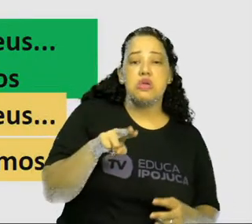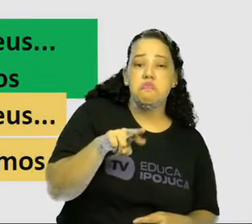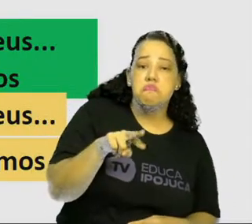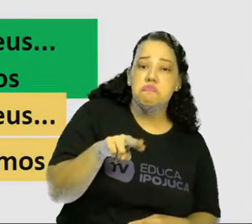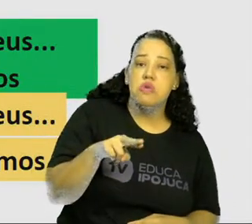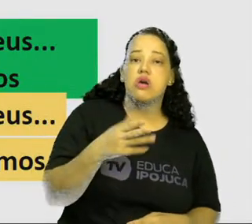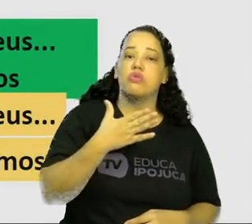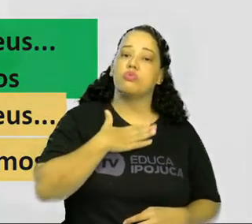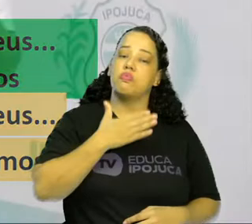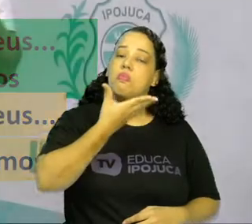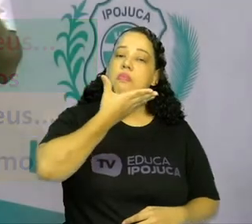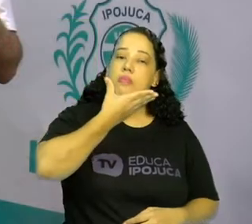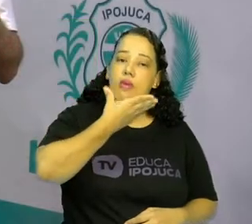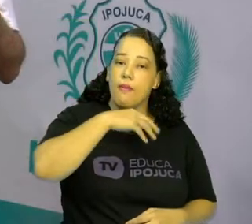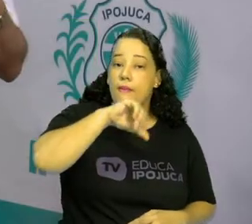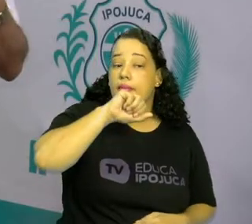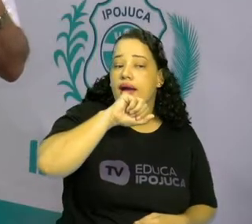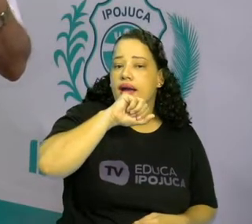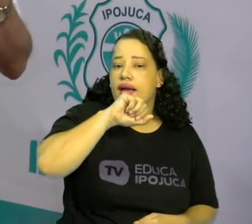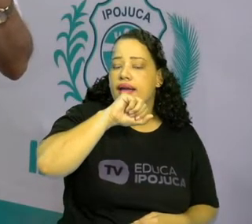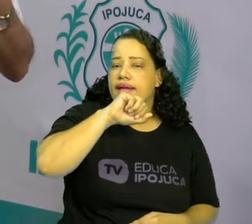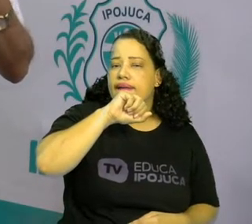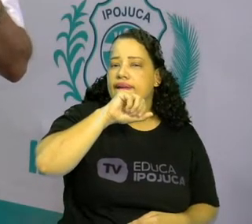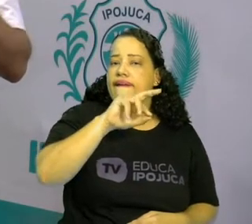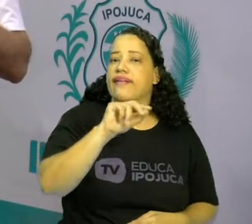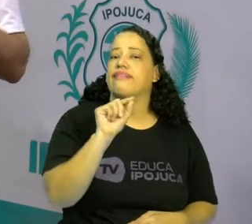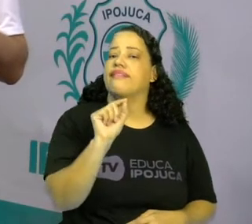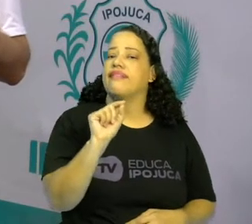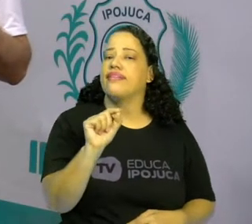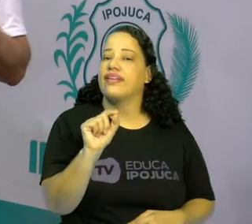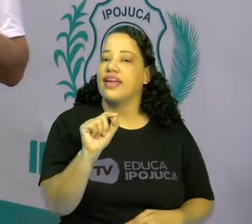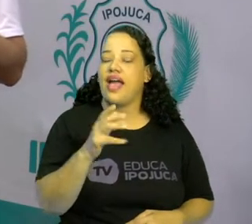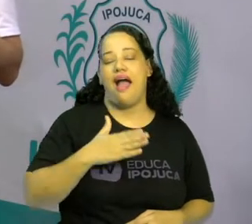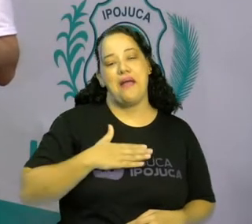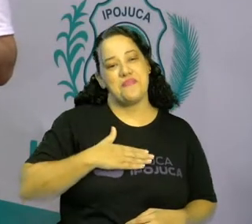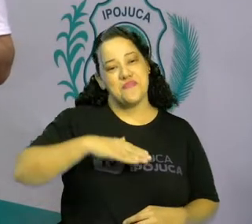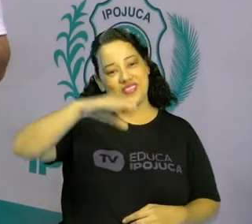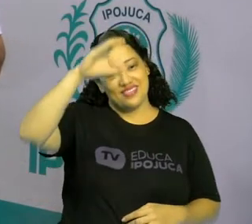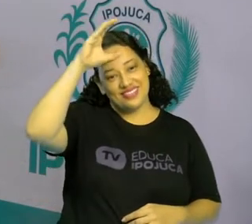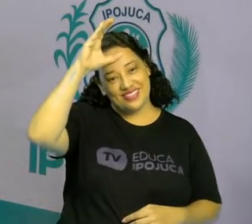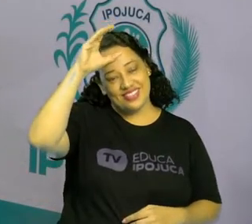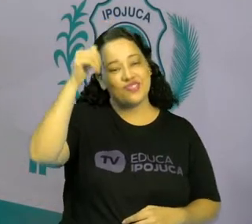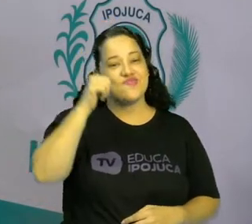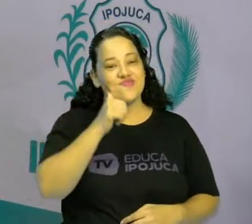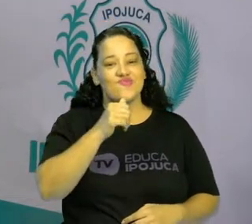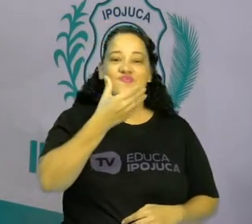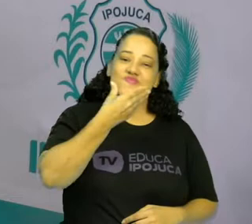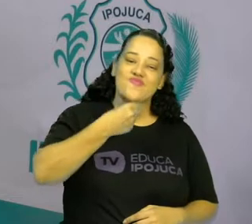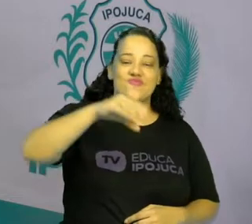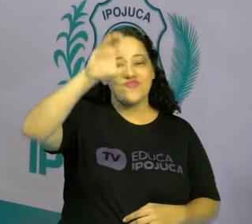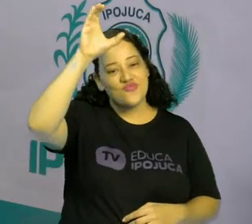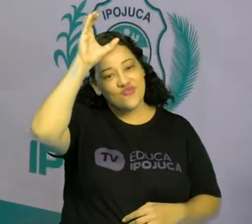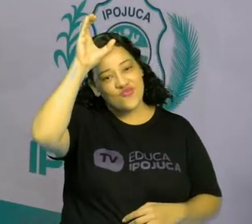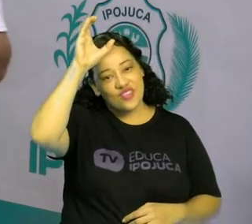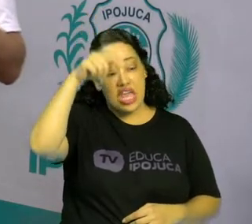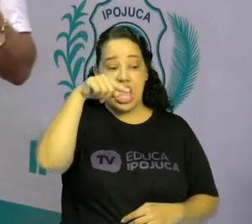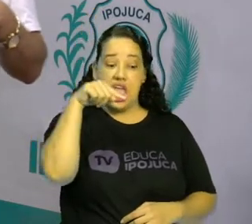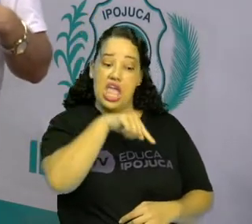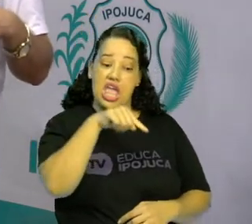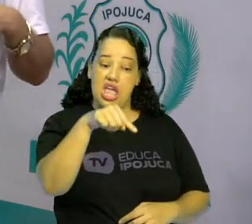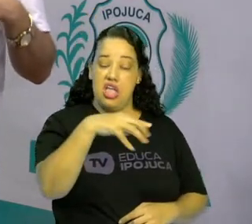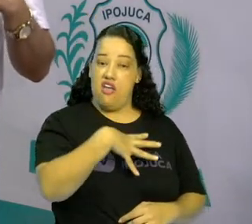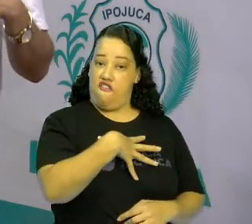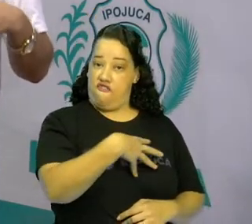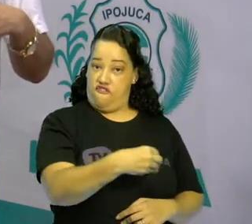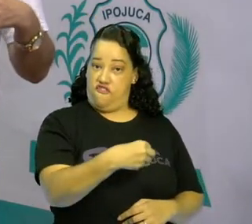São os, descobriram? Os tios, isso mesmo. E os filhos dos meus tios e de